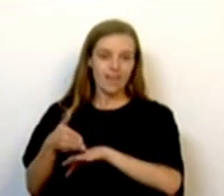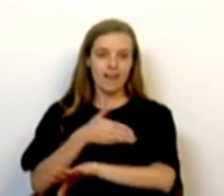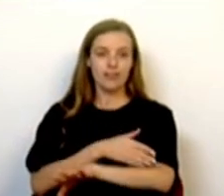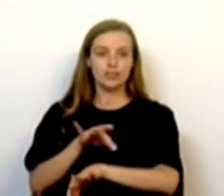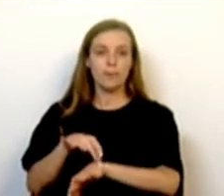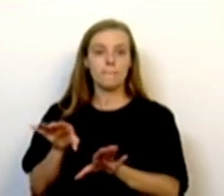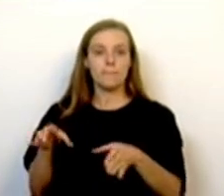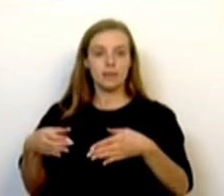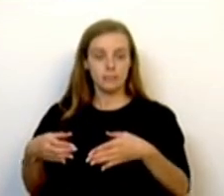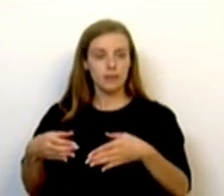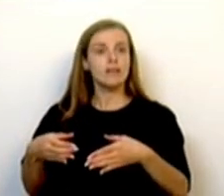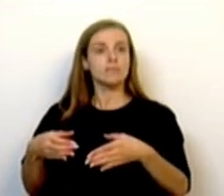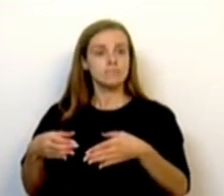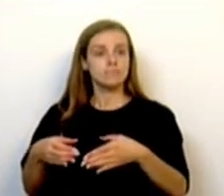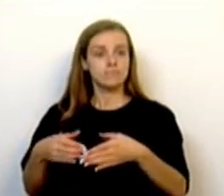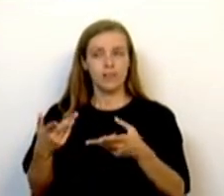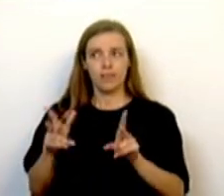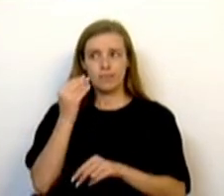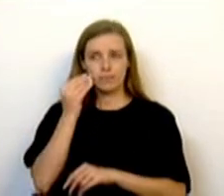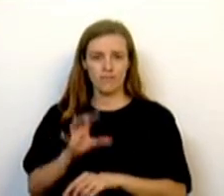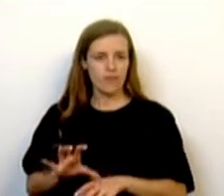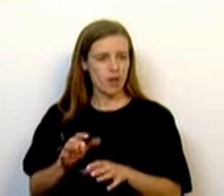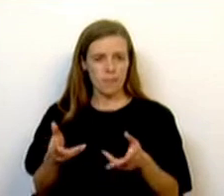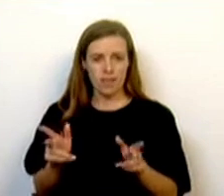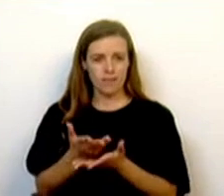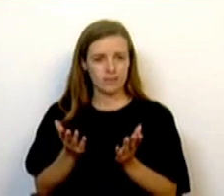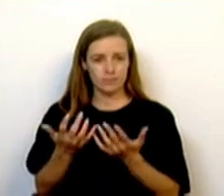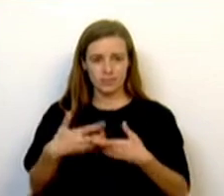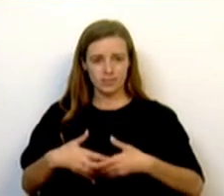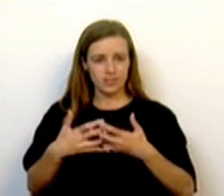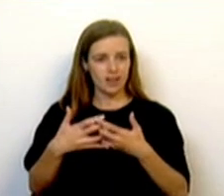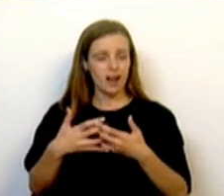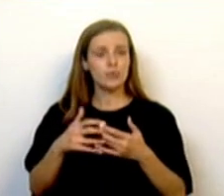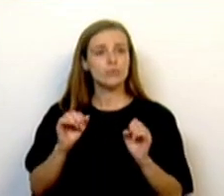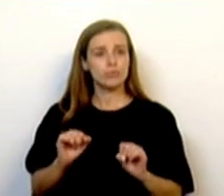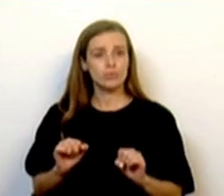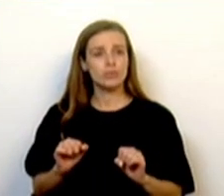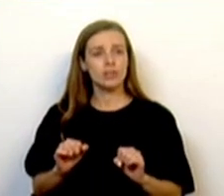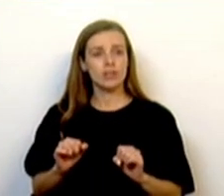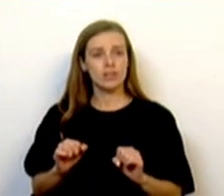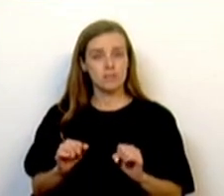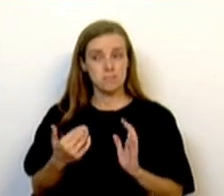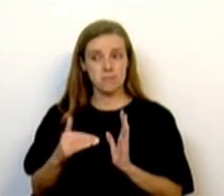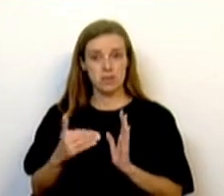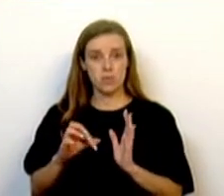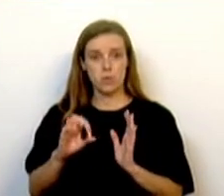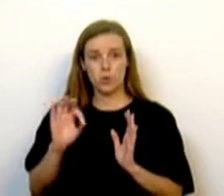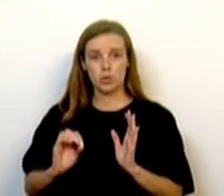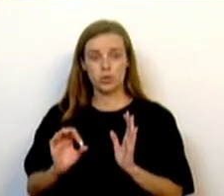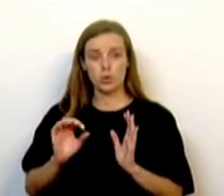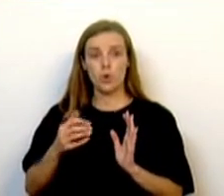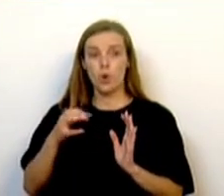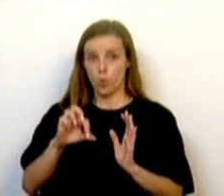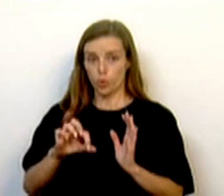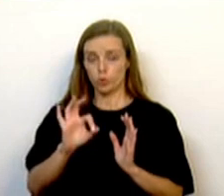e é feita livremente pelos sindicatos. E vai neste momento com uma média de 8% obviamente de aumento de salários. Eu não